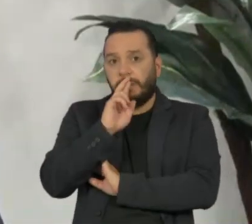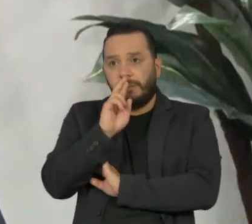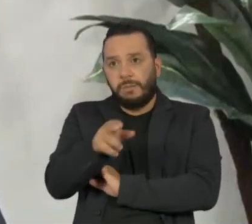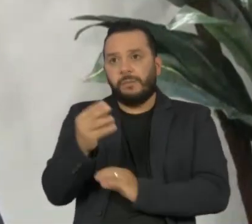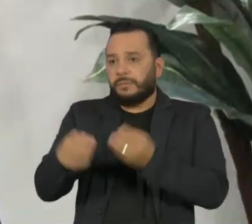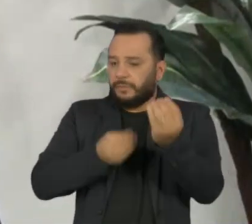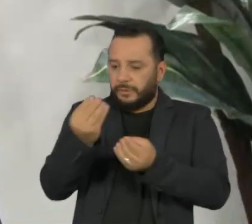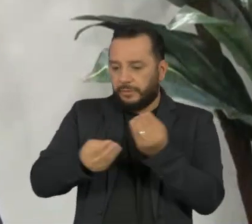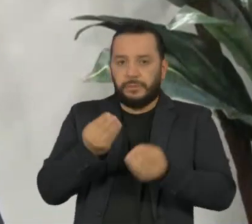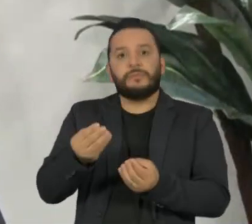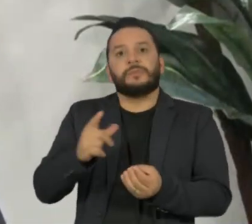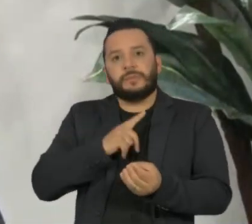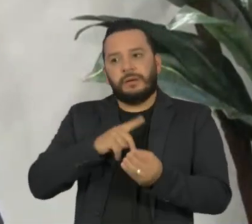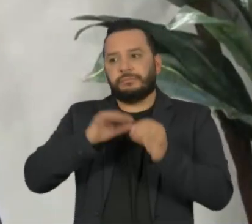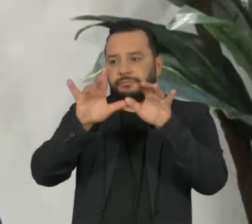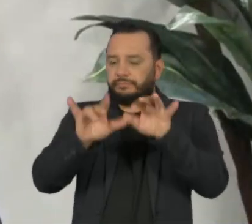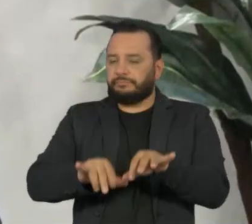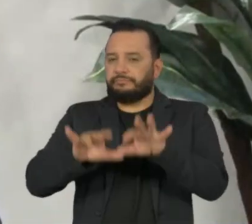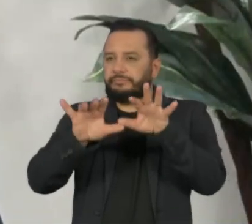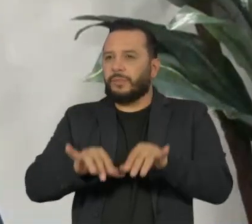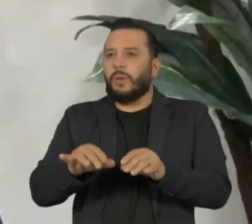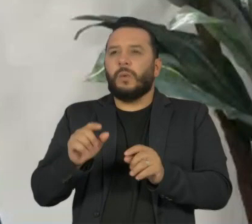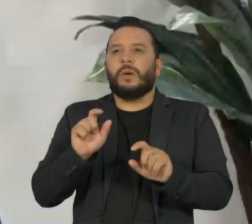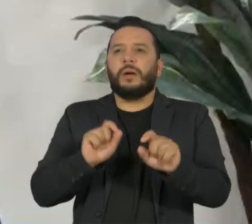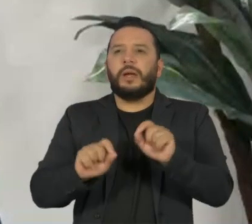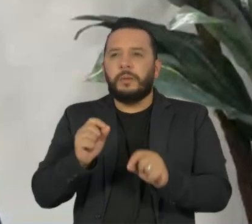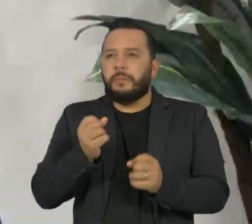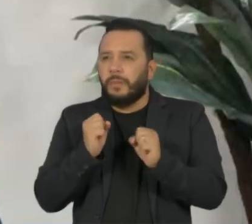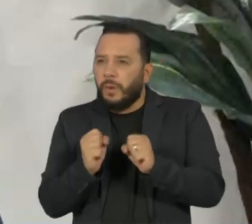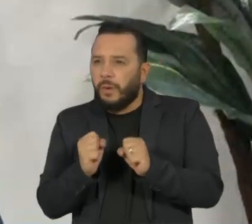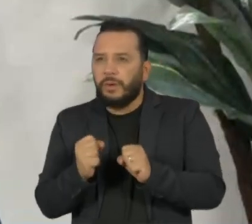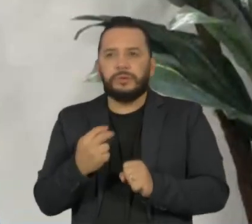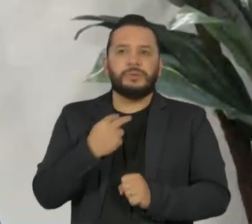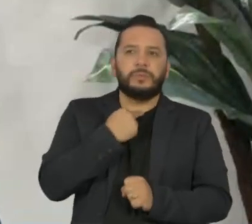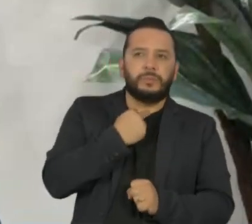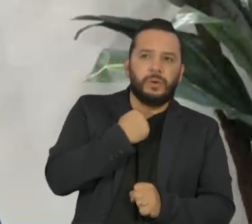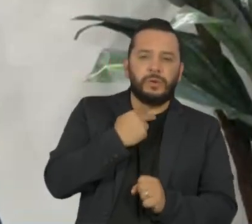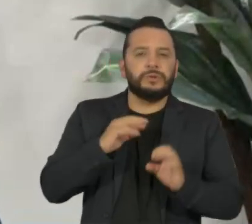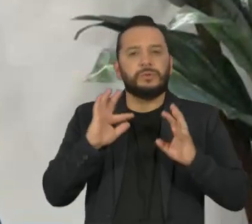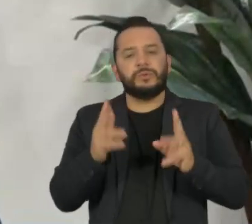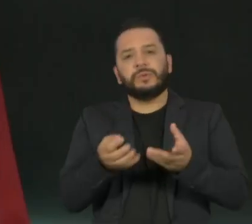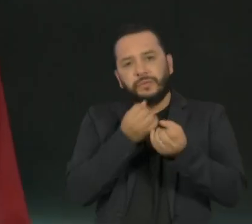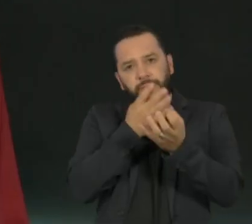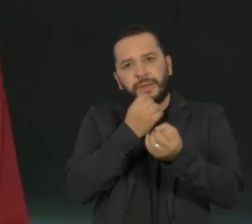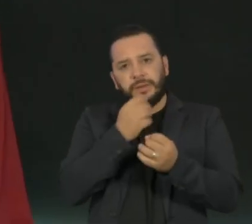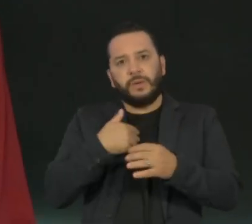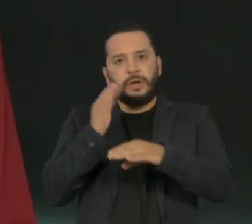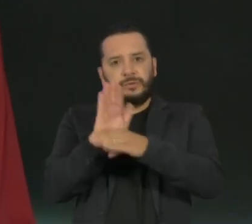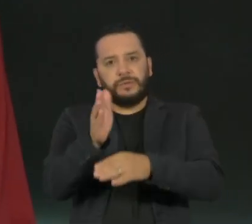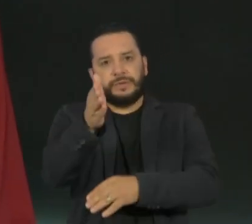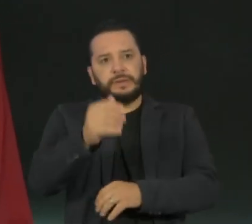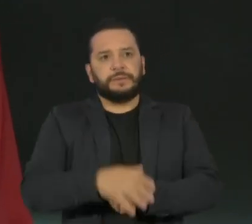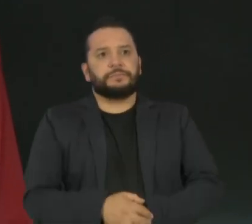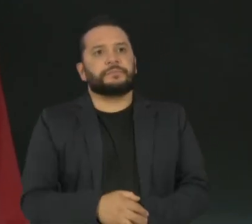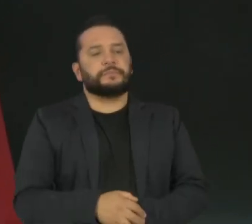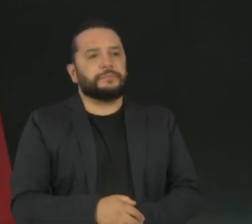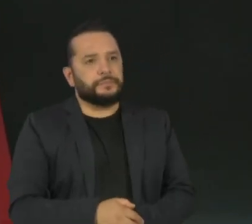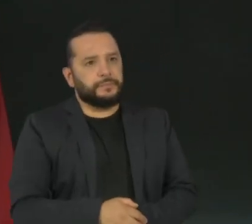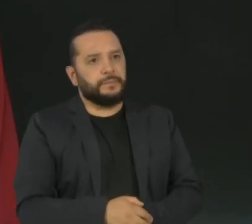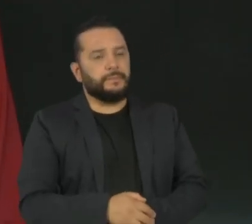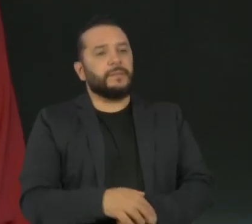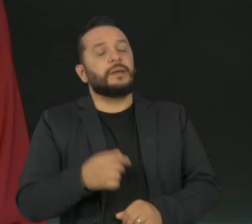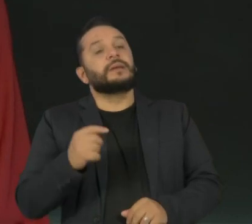como fazer, aonde preencher, o que pode, o que não pode, que muito ajuda. E, Cintia, em relação à